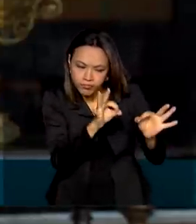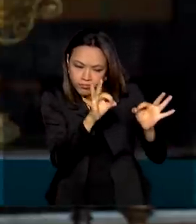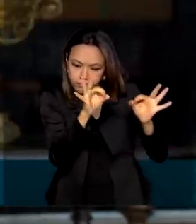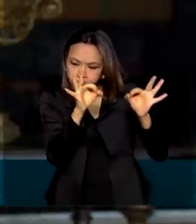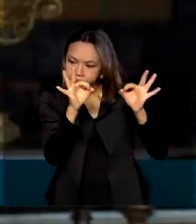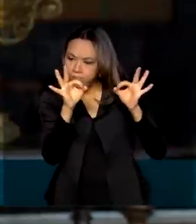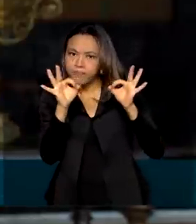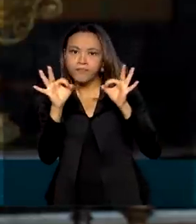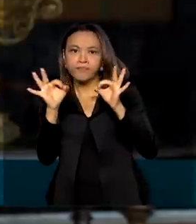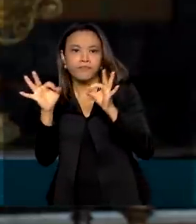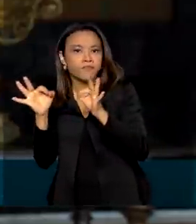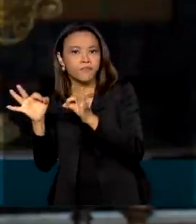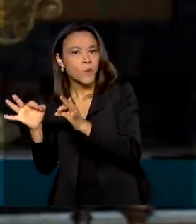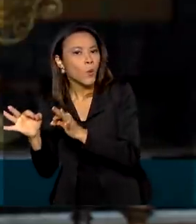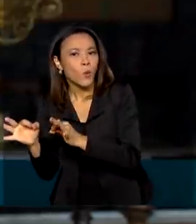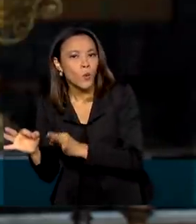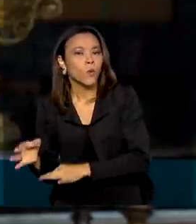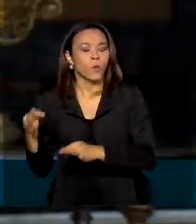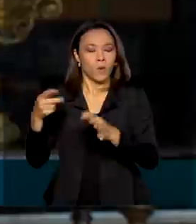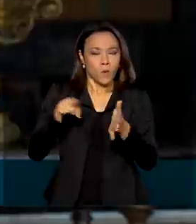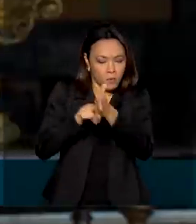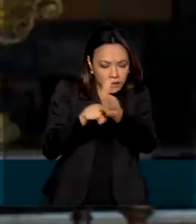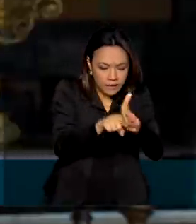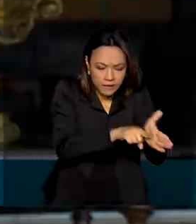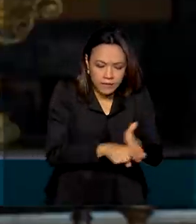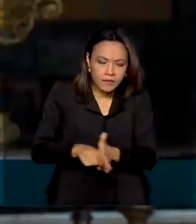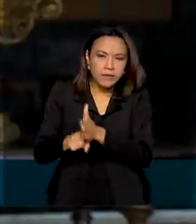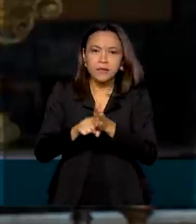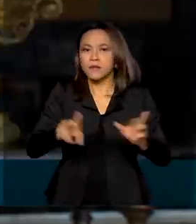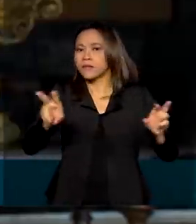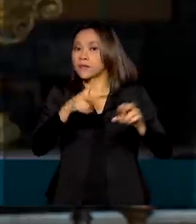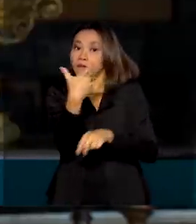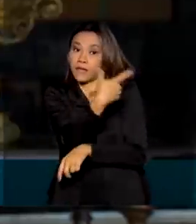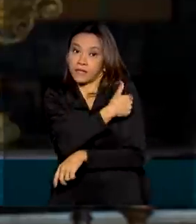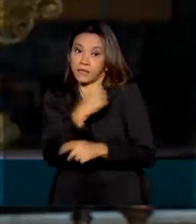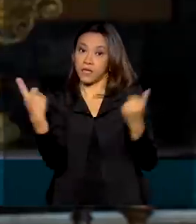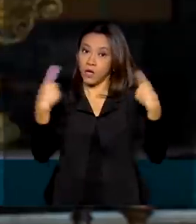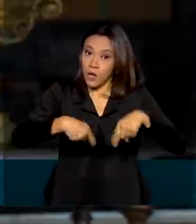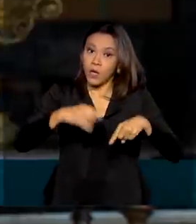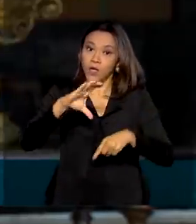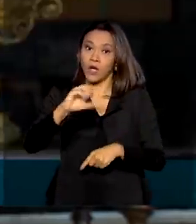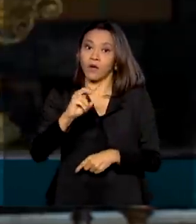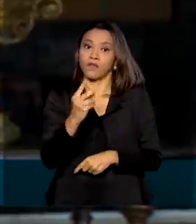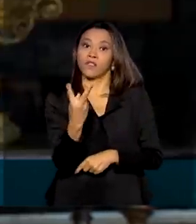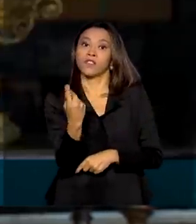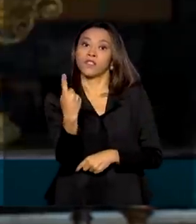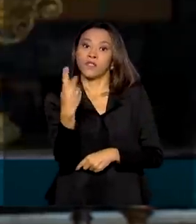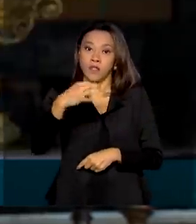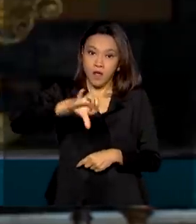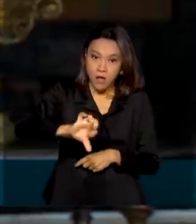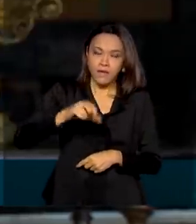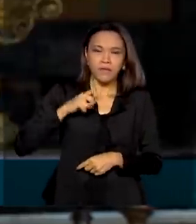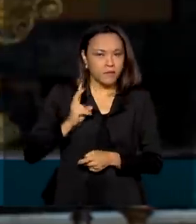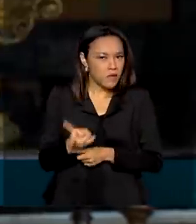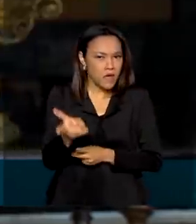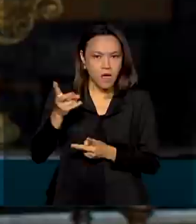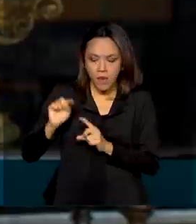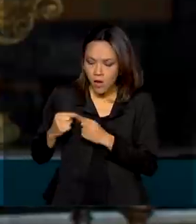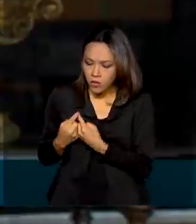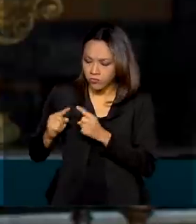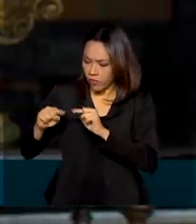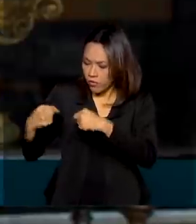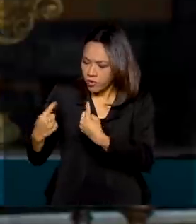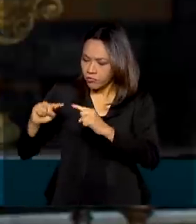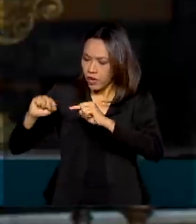o desenvolvimento técnico e científico das vacinas contra a Covid-19, realiza reuniões técnicas